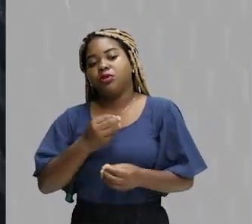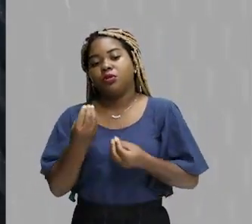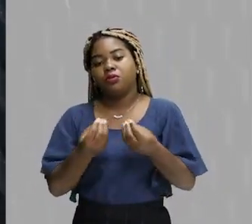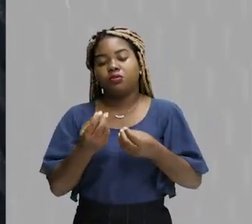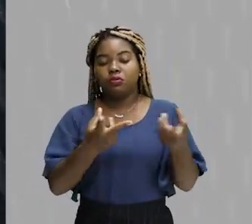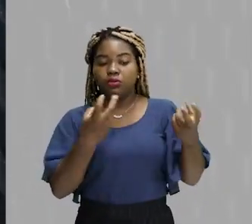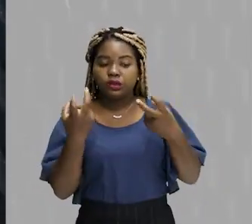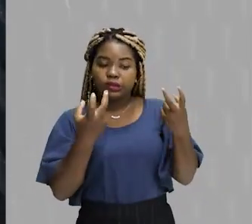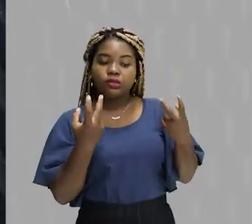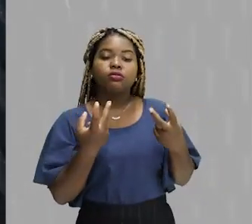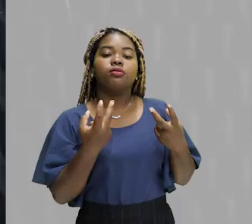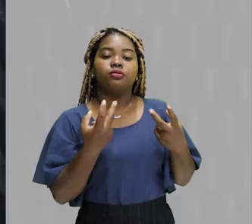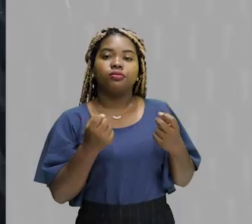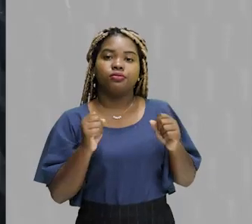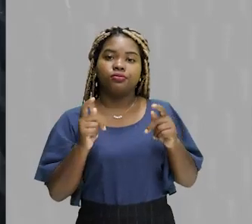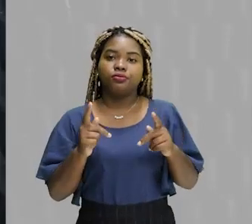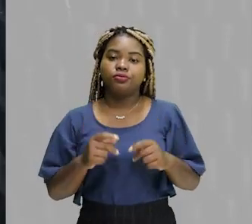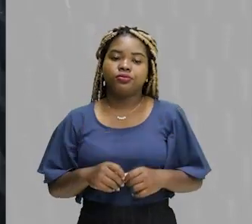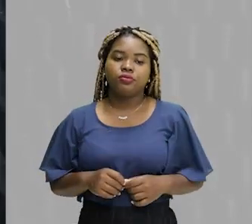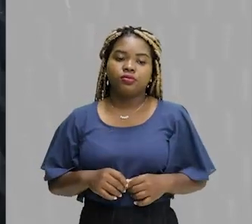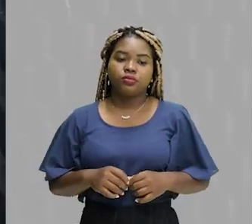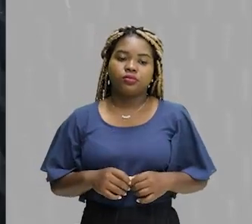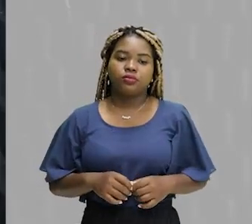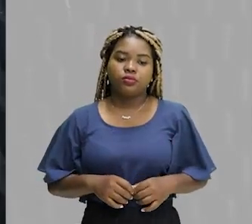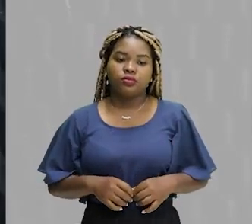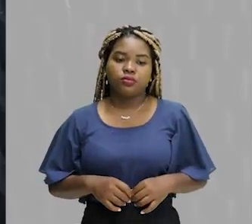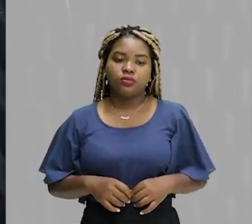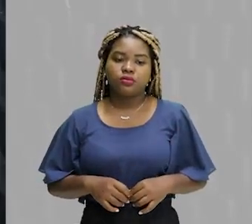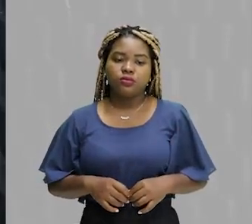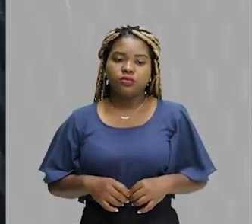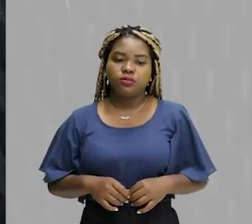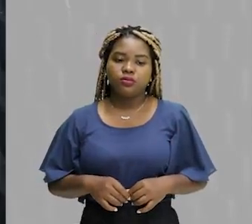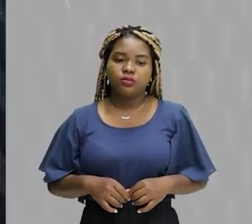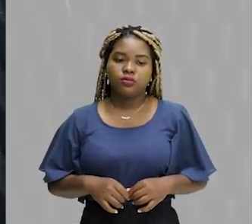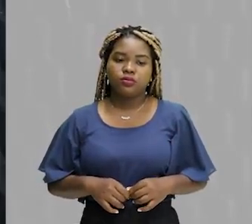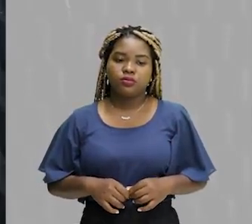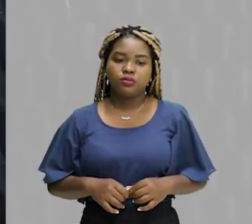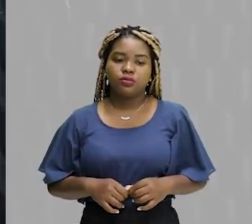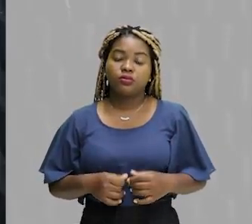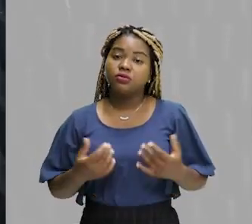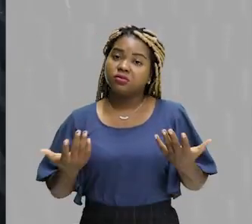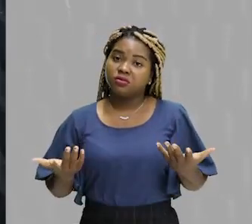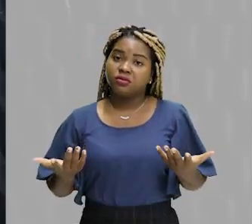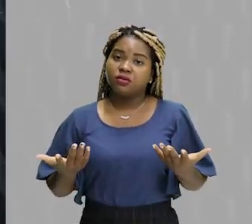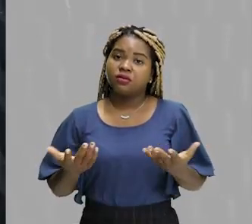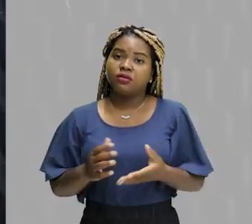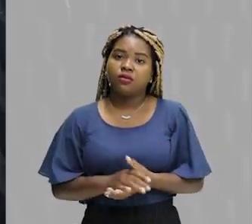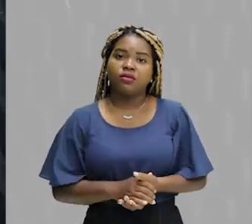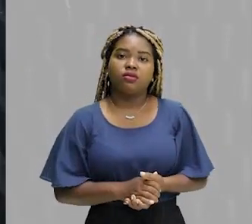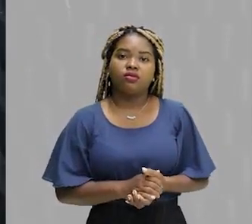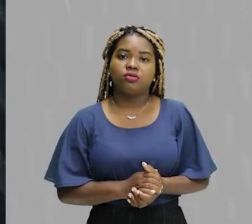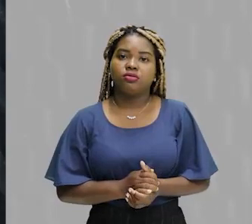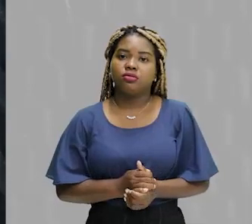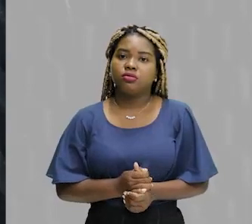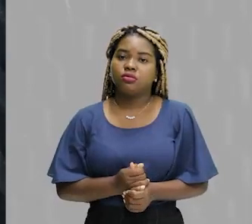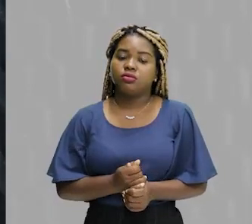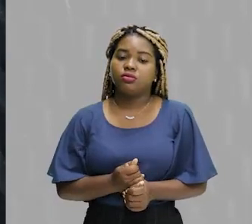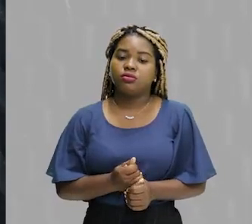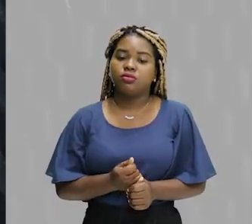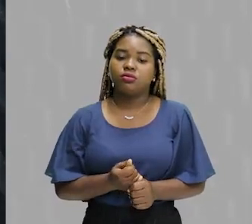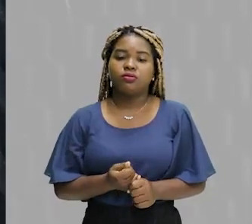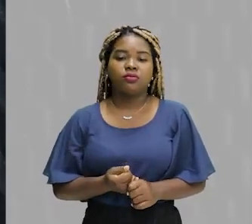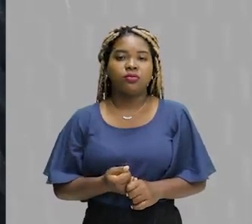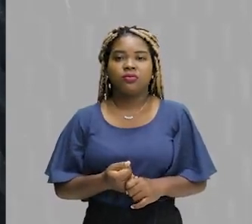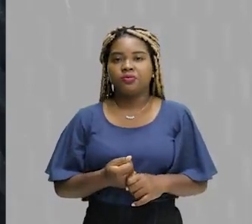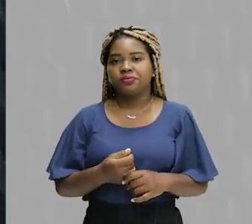interpretar e condicionar o conhecimento. sociais e políticos na vida em geral. Não. Fica muito restrito. Força um pouquinho a